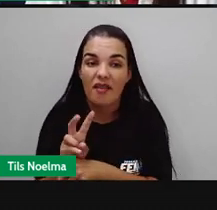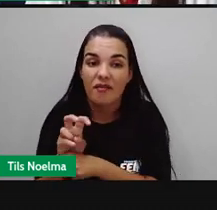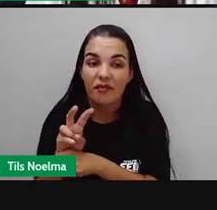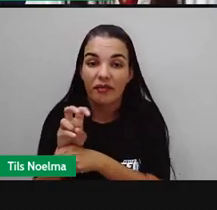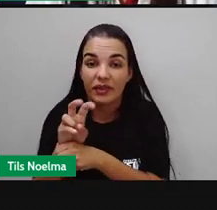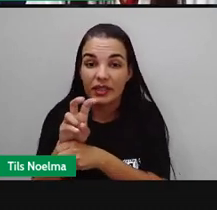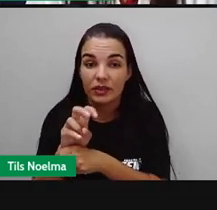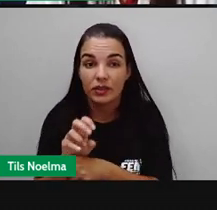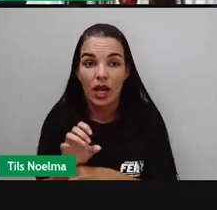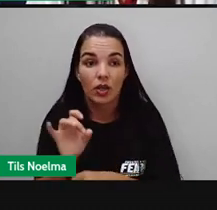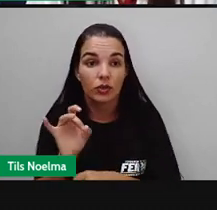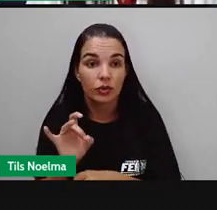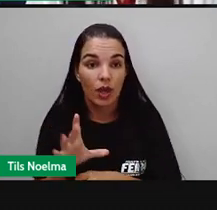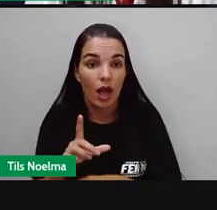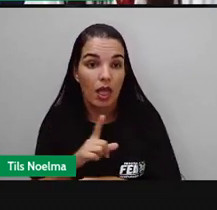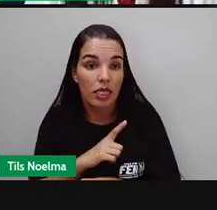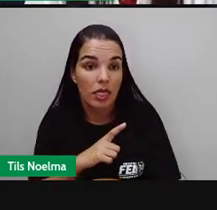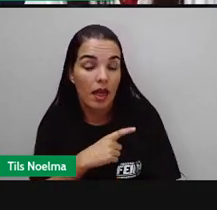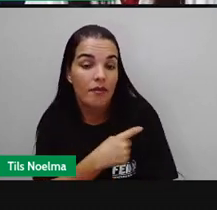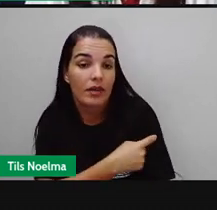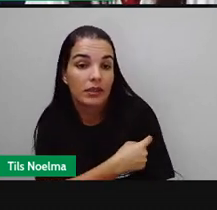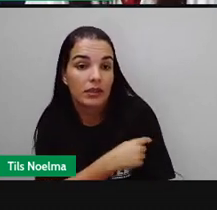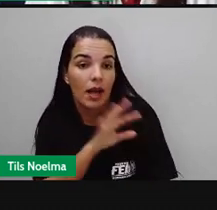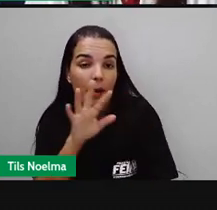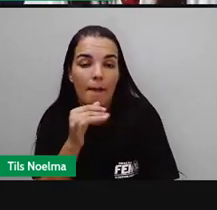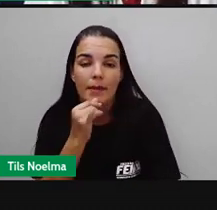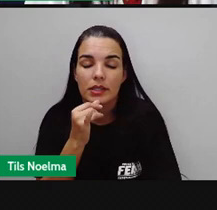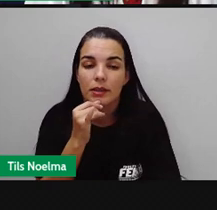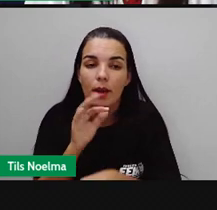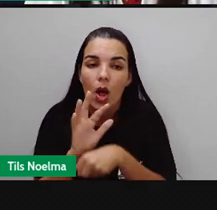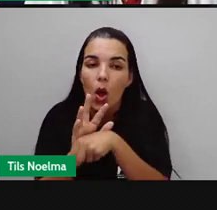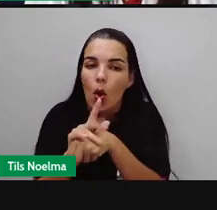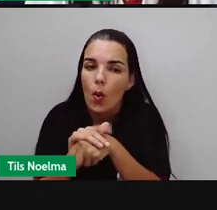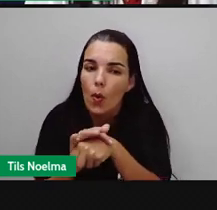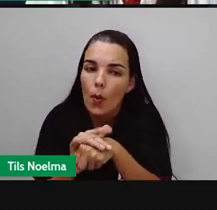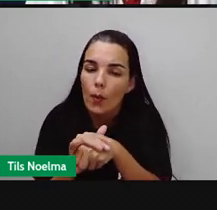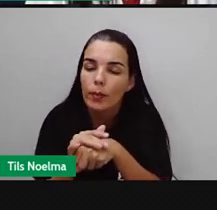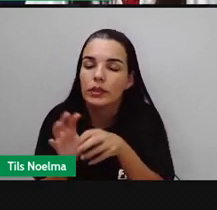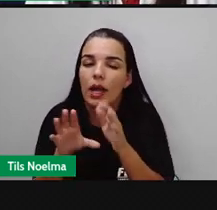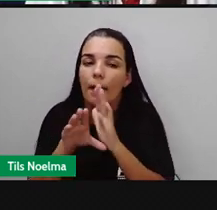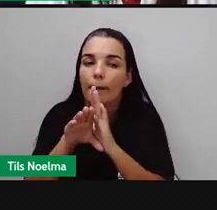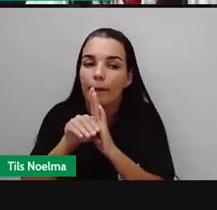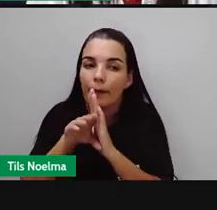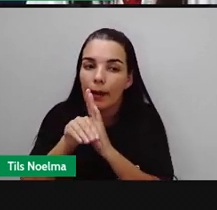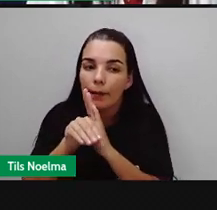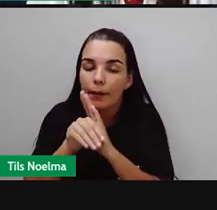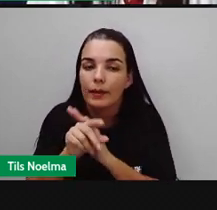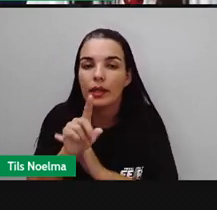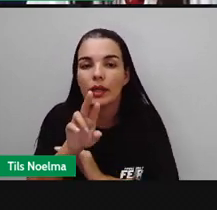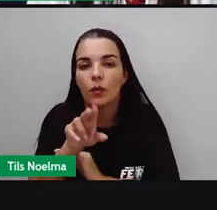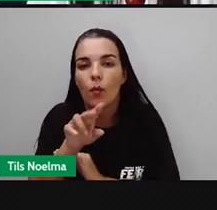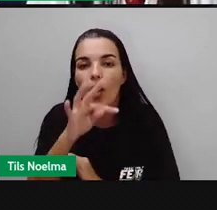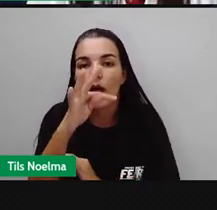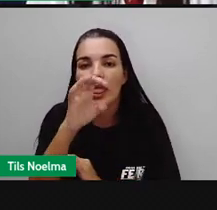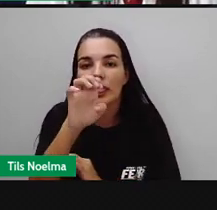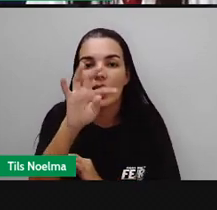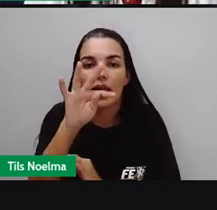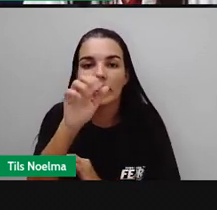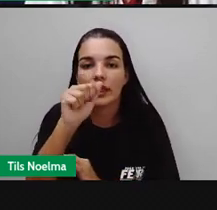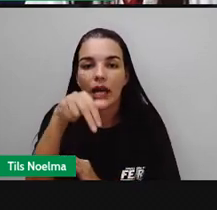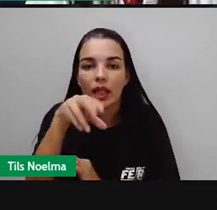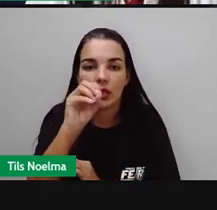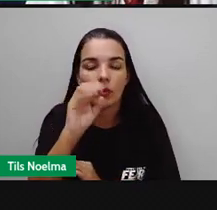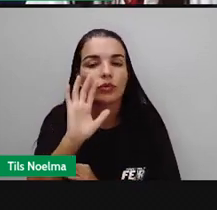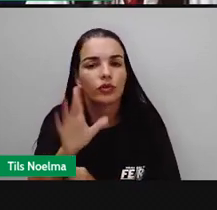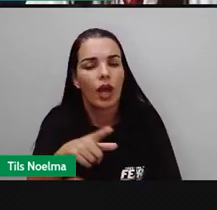muitas delas já apresentam vacina, assim como doenças causadas por bactérias também. Então, o caso do tétano, por exemplo, nós